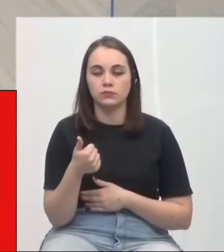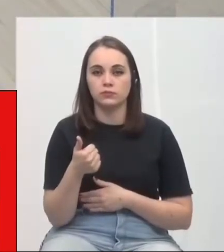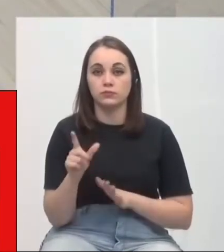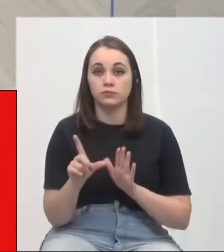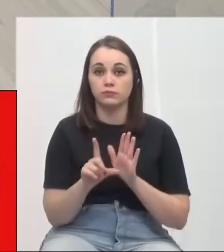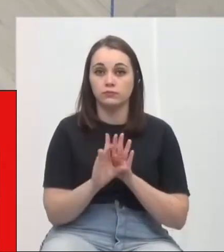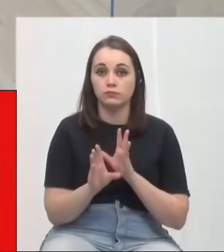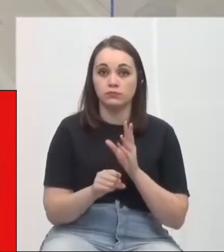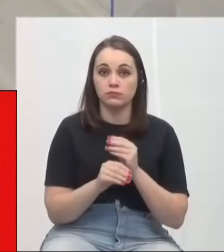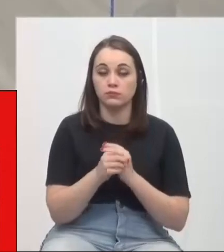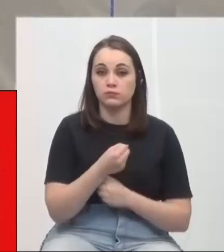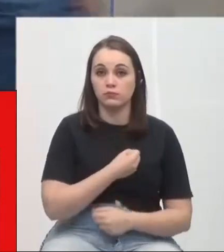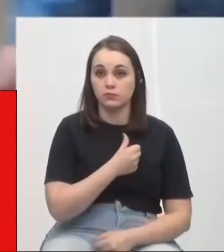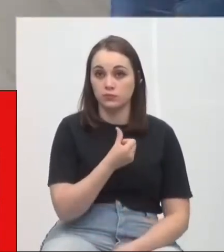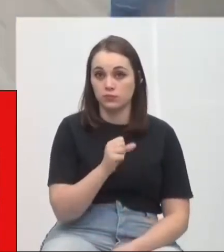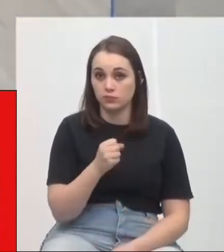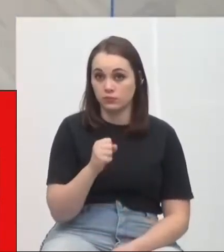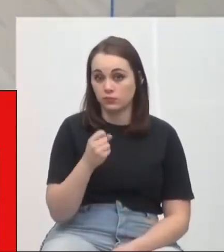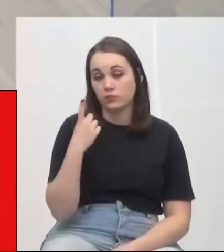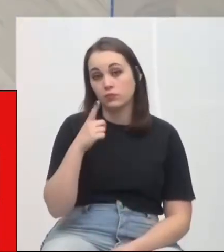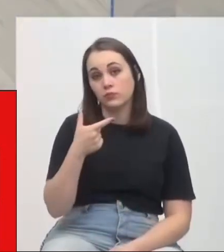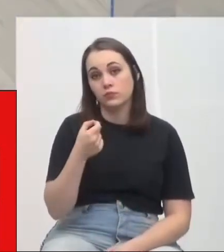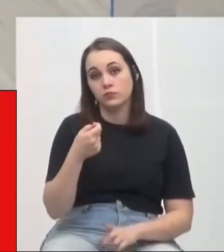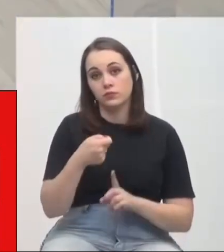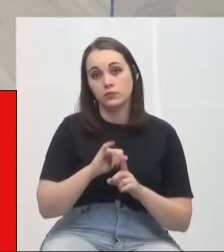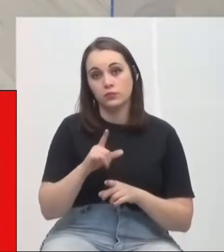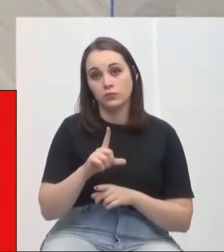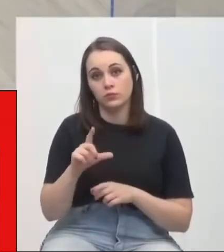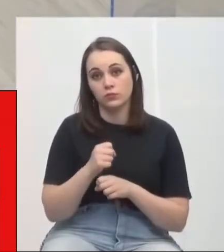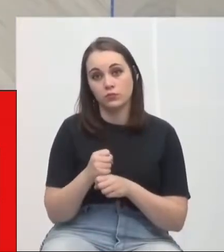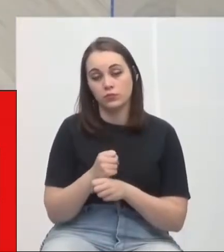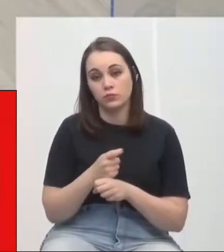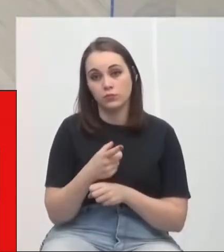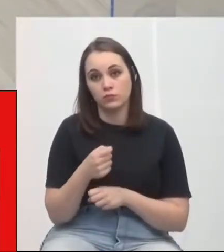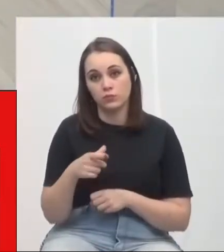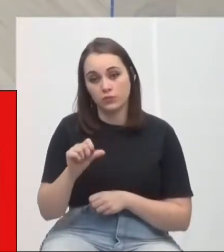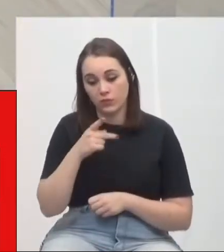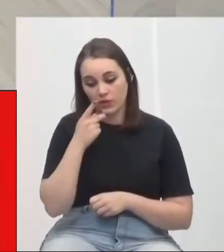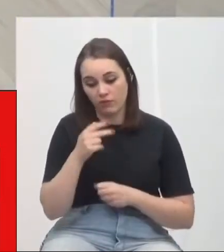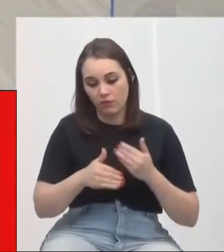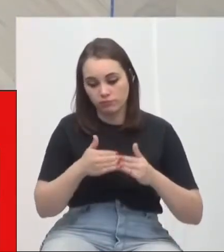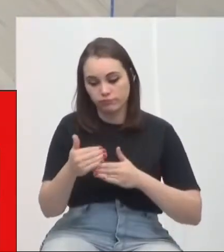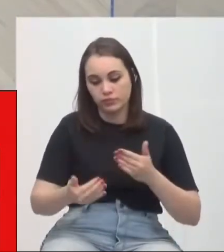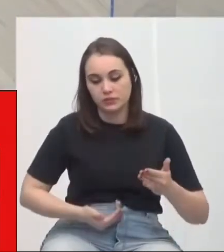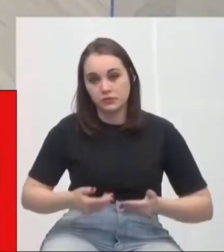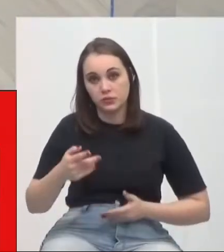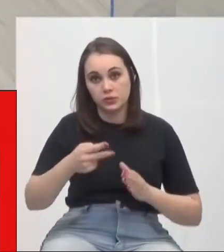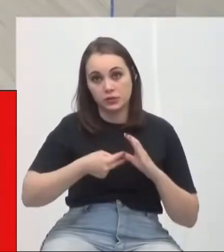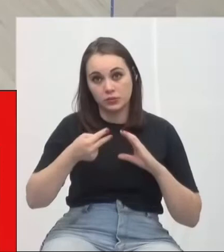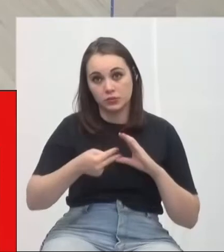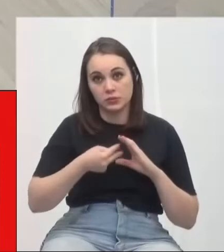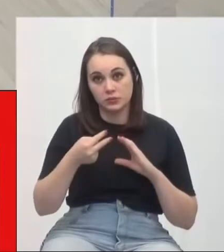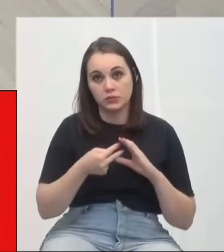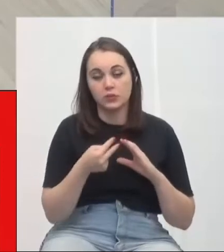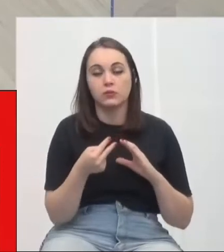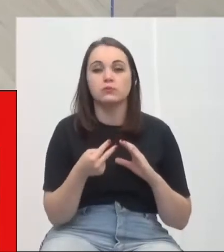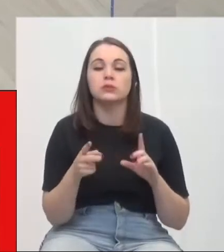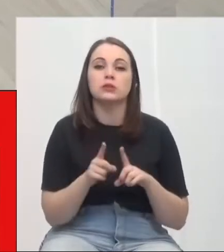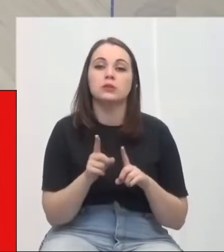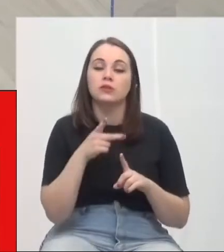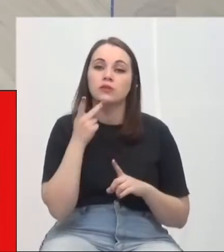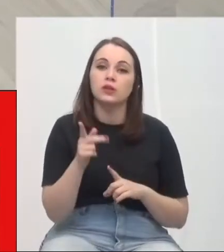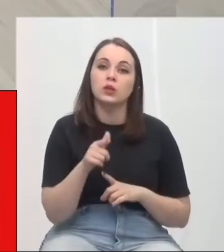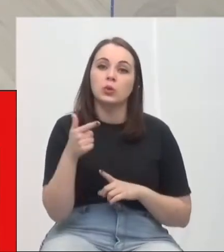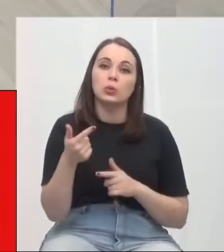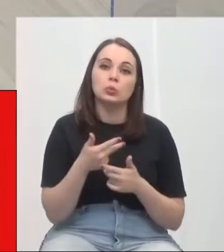68 de 20 de julho de 2009, que dispõe sobre a carreira dos servidores da Câmara Municipal de Criciúma e da outras